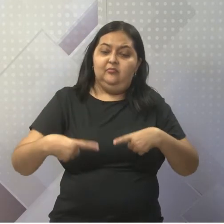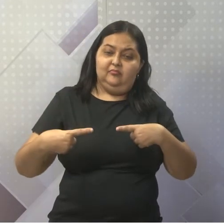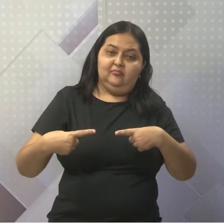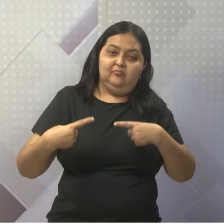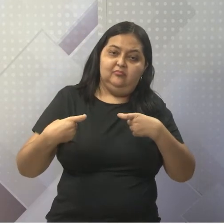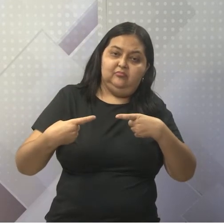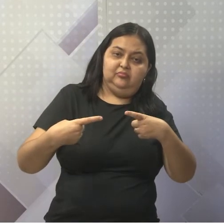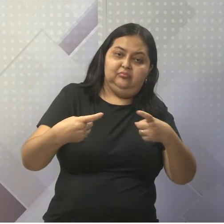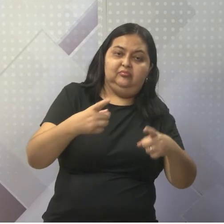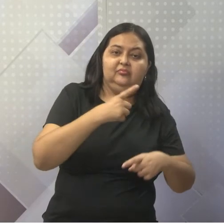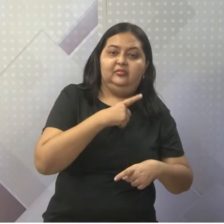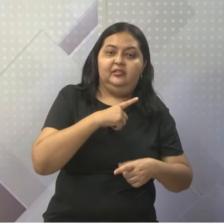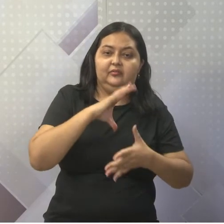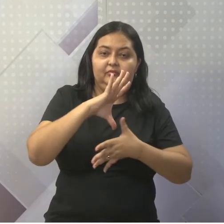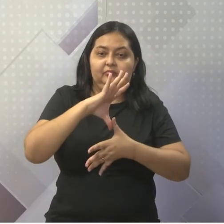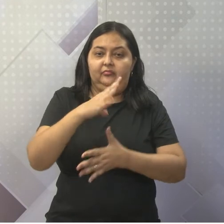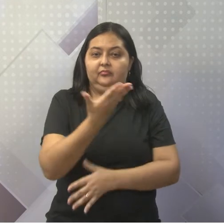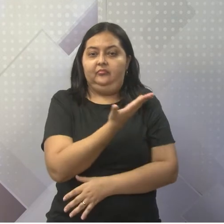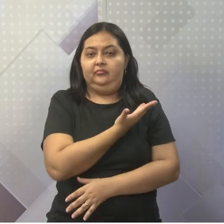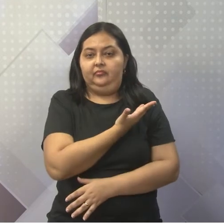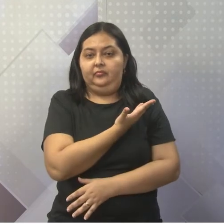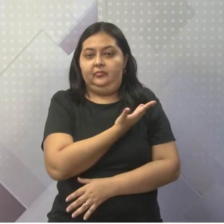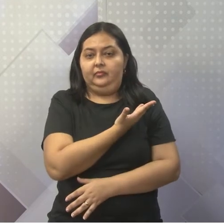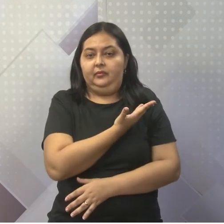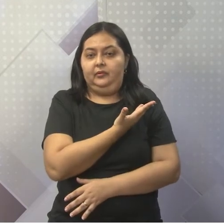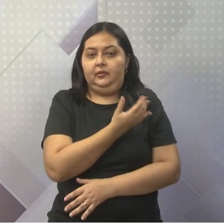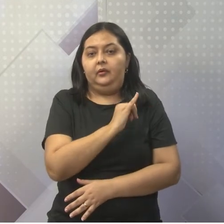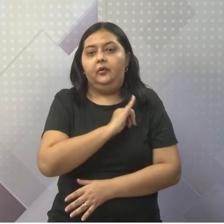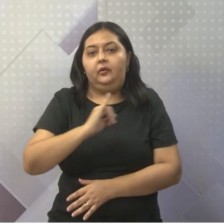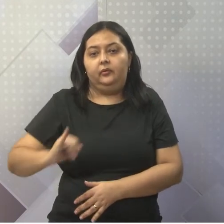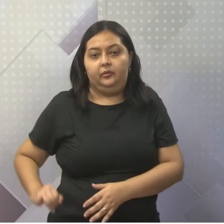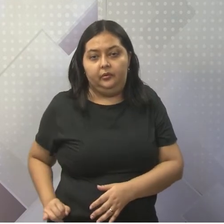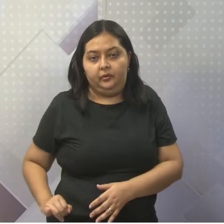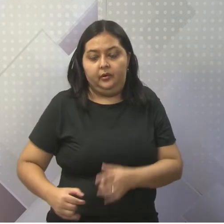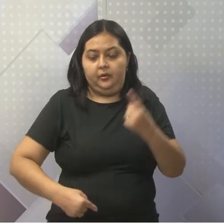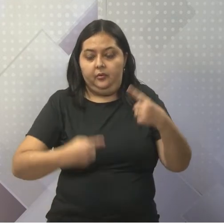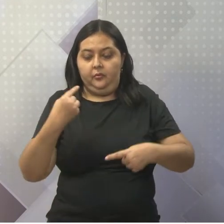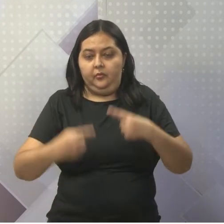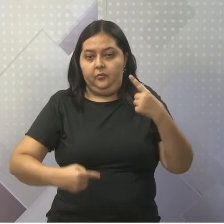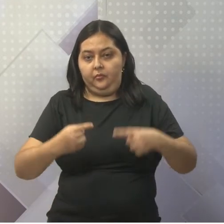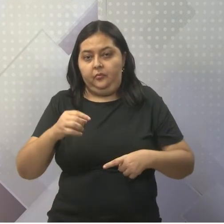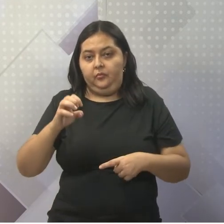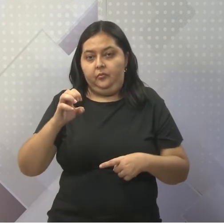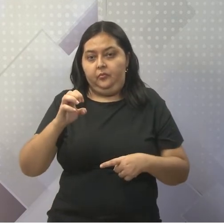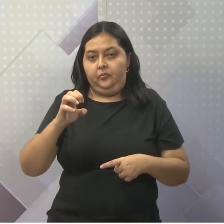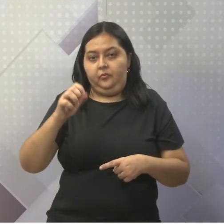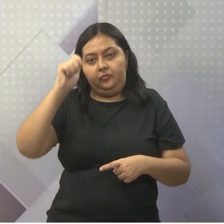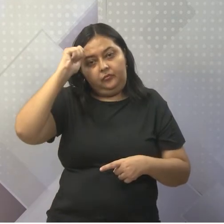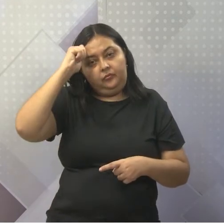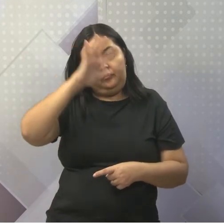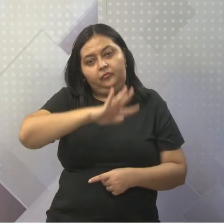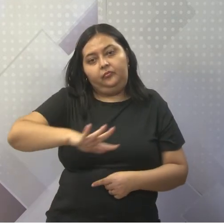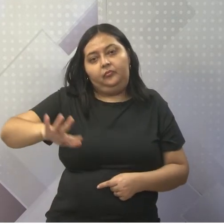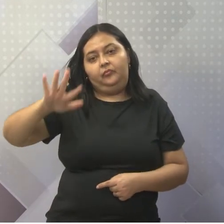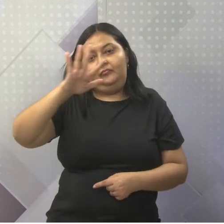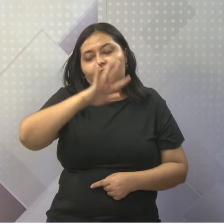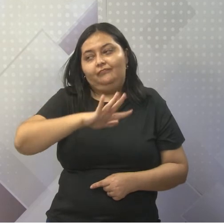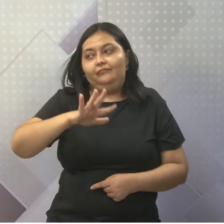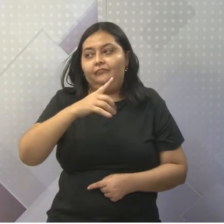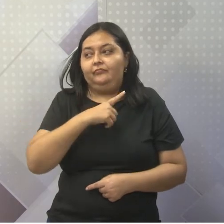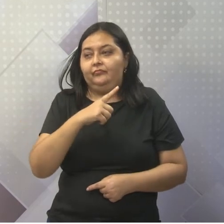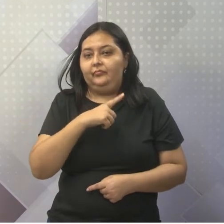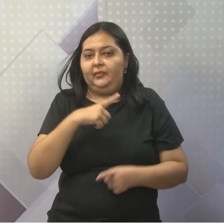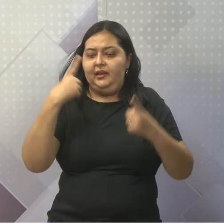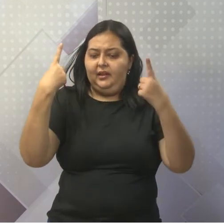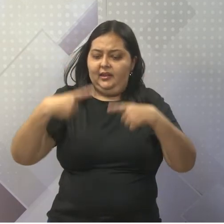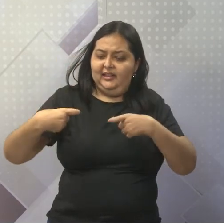consequência da política imperialista europeia no continente africano. Temos várias questões de